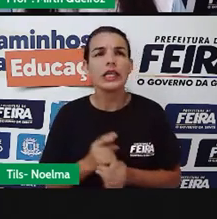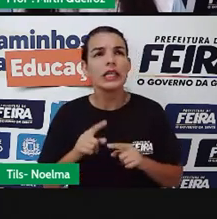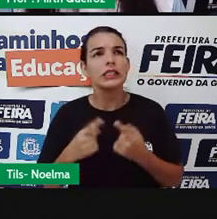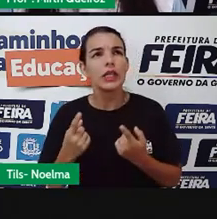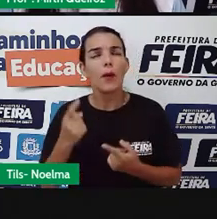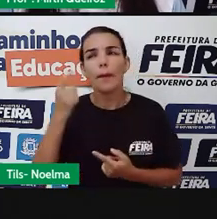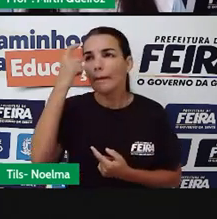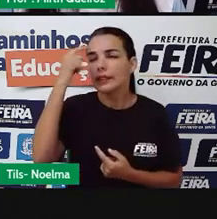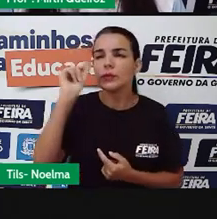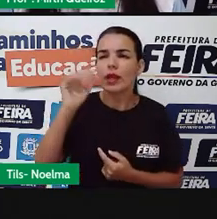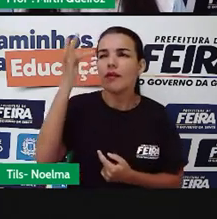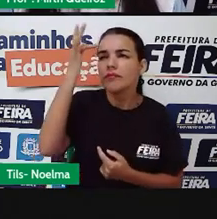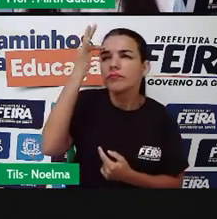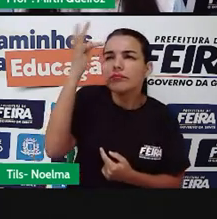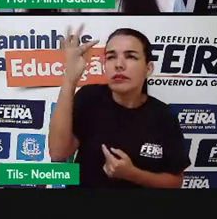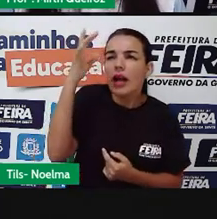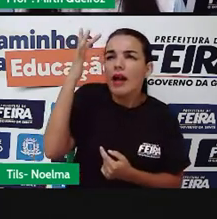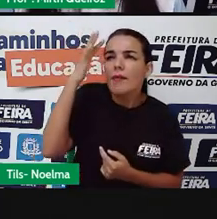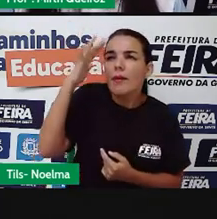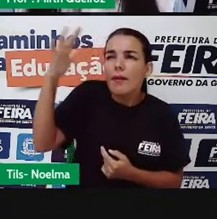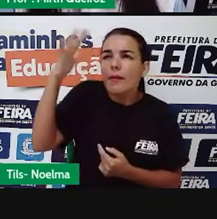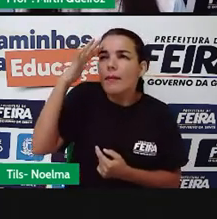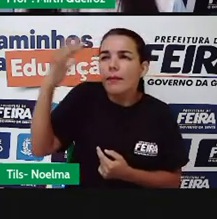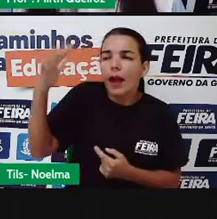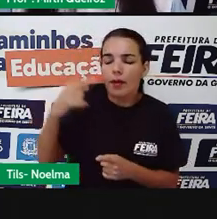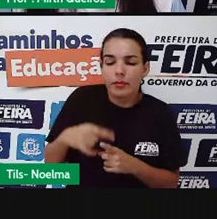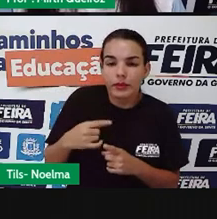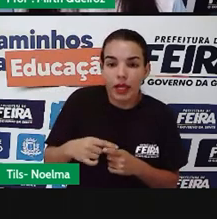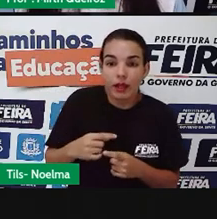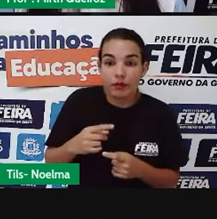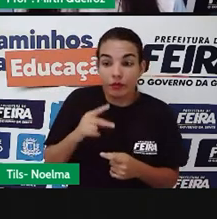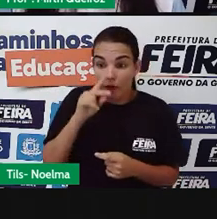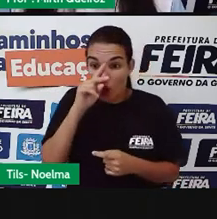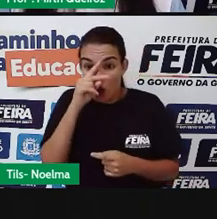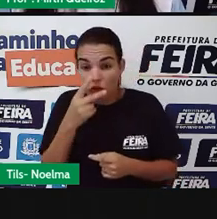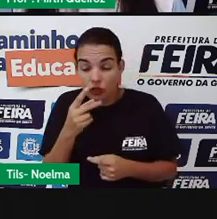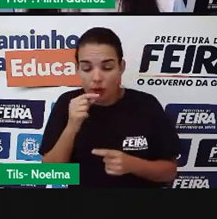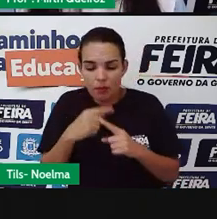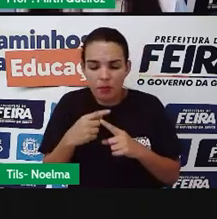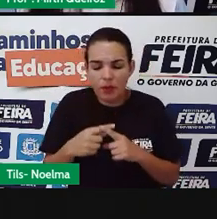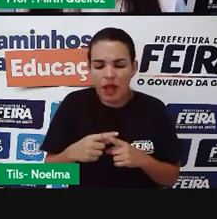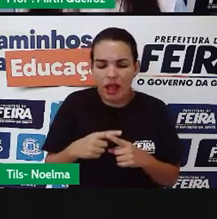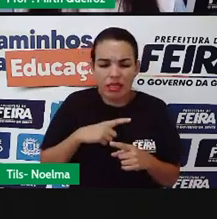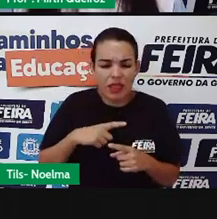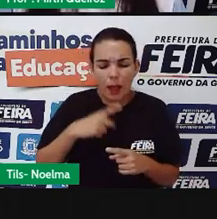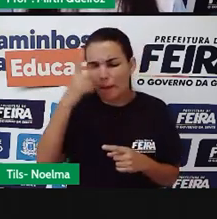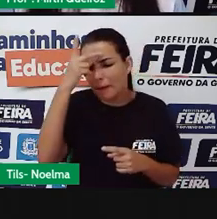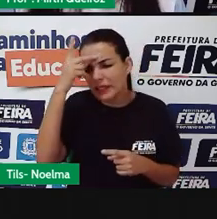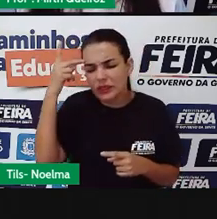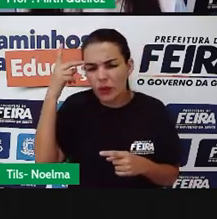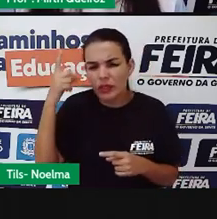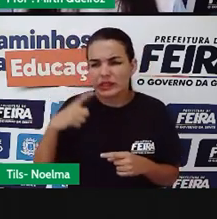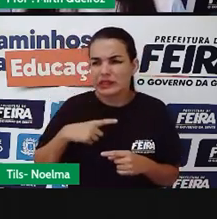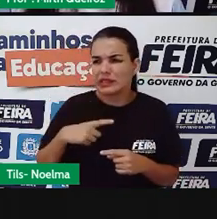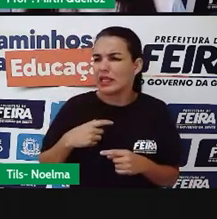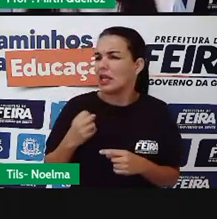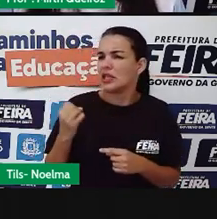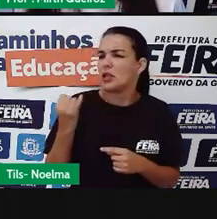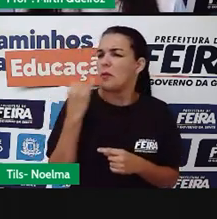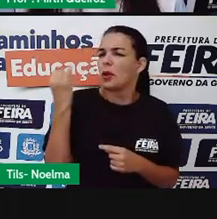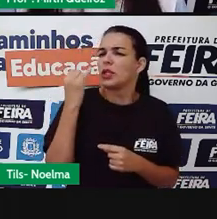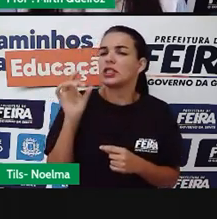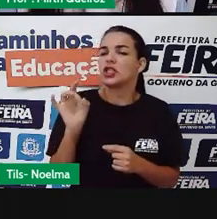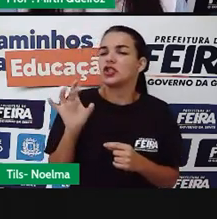frase faz uma reflexão, assim, bastante forte para aquelas pessoas que só se importam com a questão material, com o